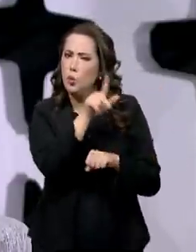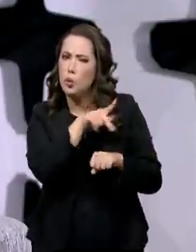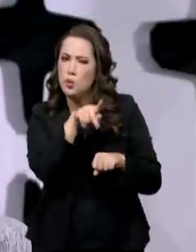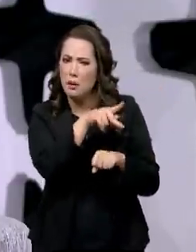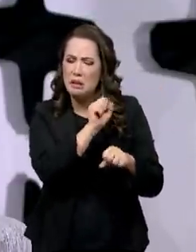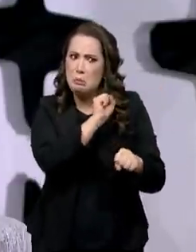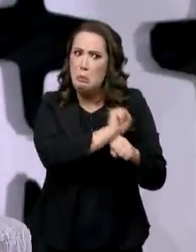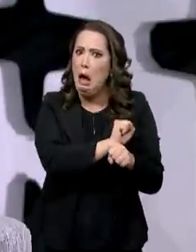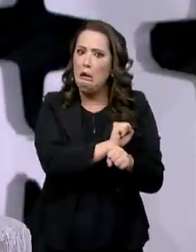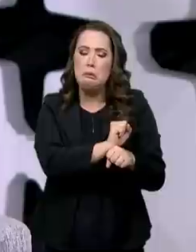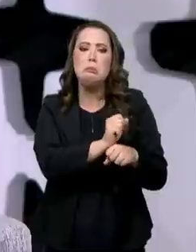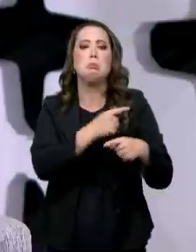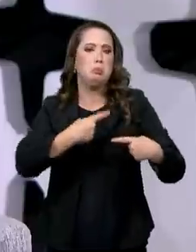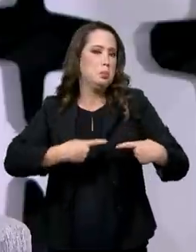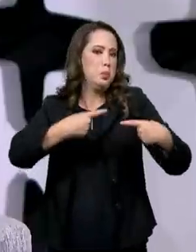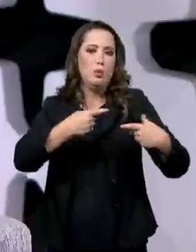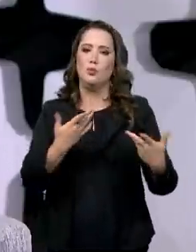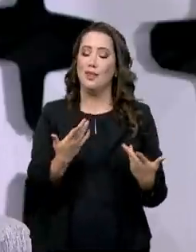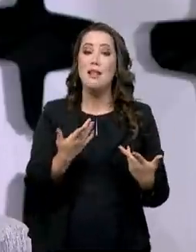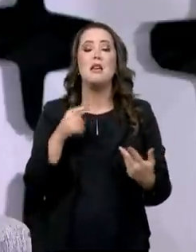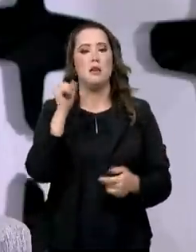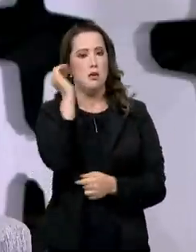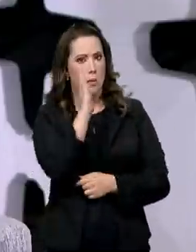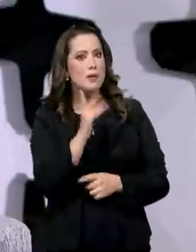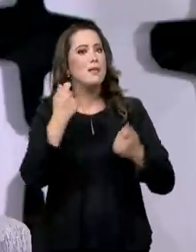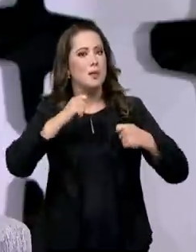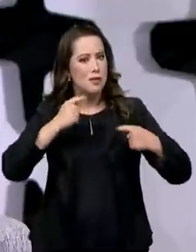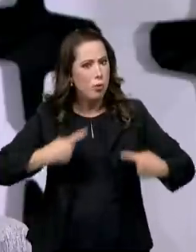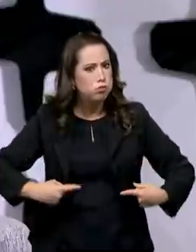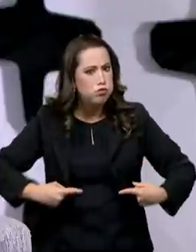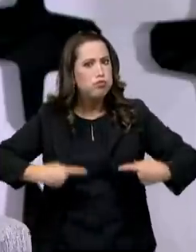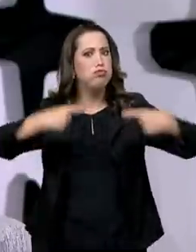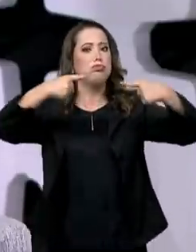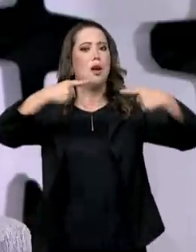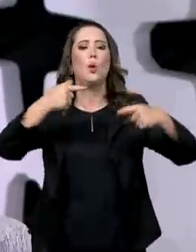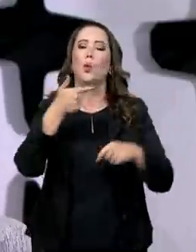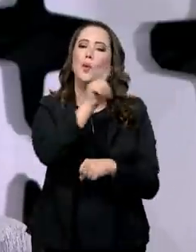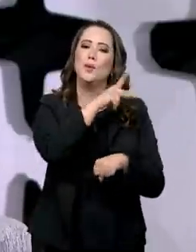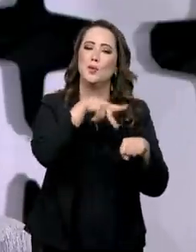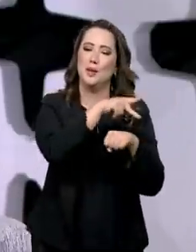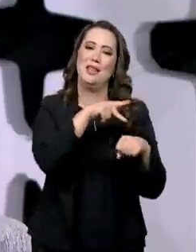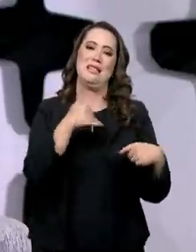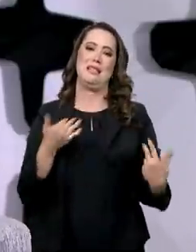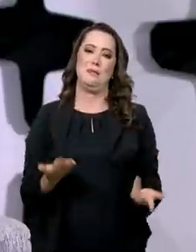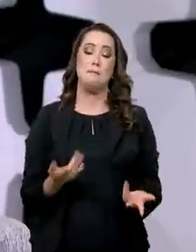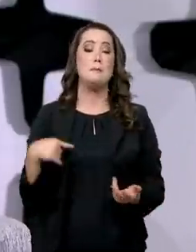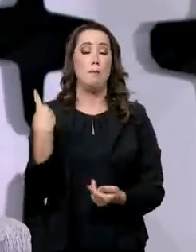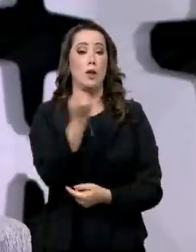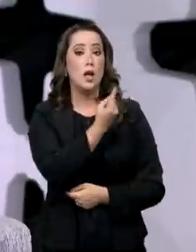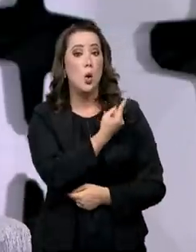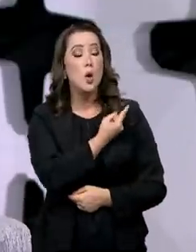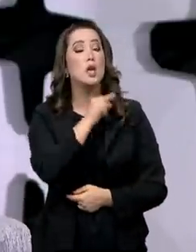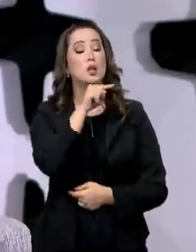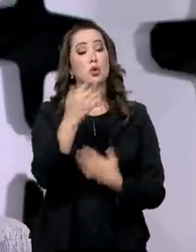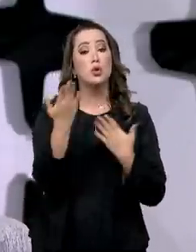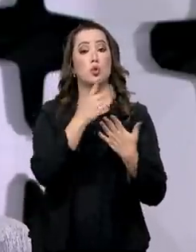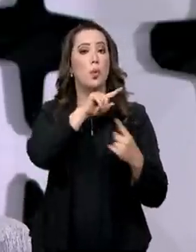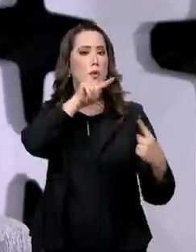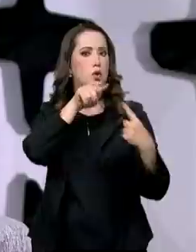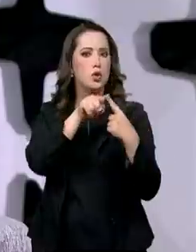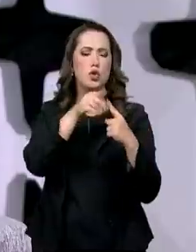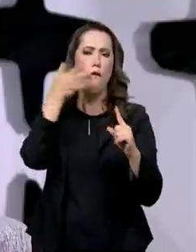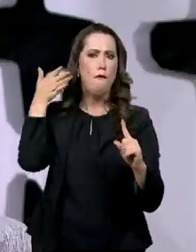não pode perder isso. E nessa gestão, nós colocamos o Ministério no centro das ações e nós temos tido